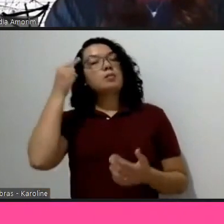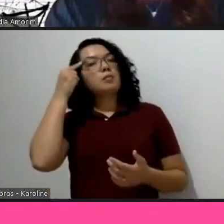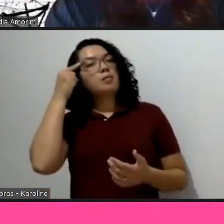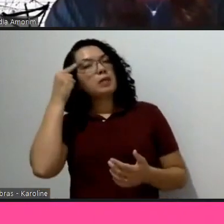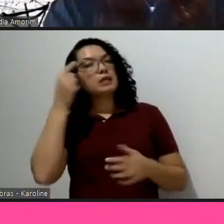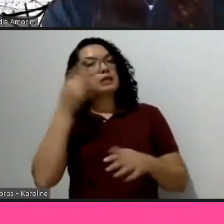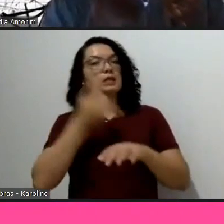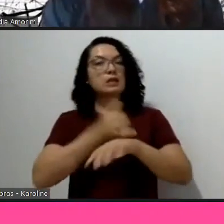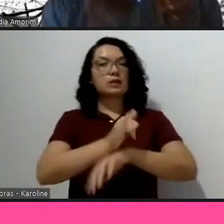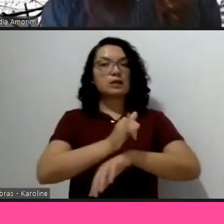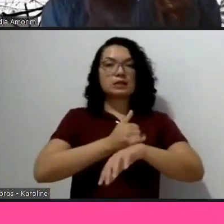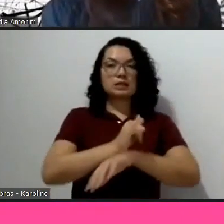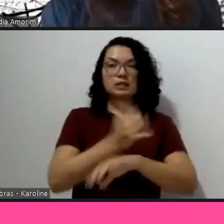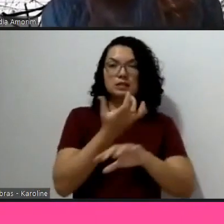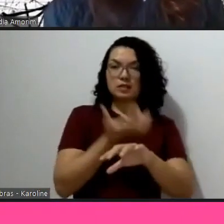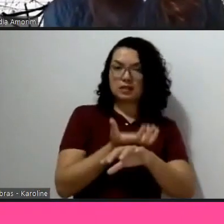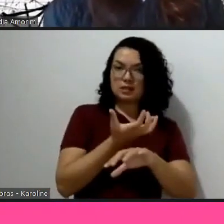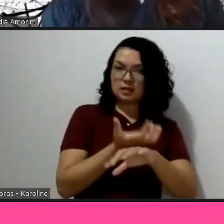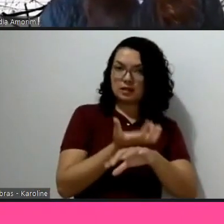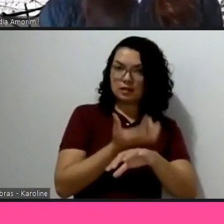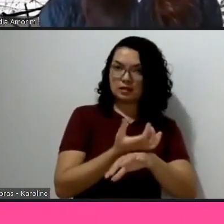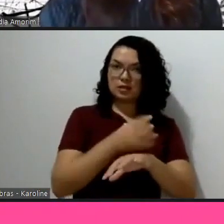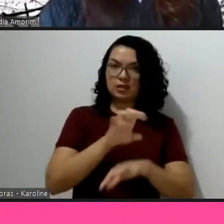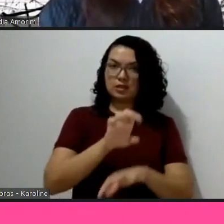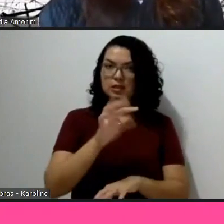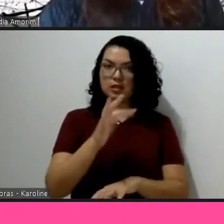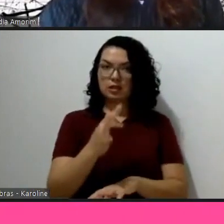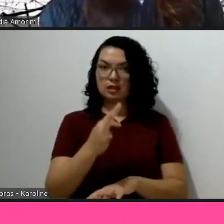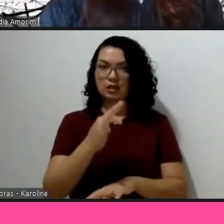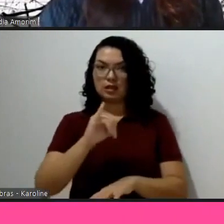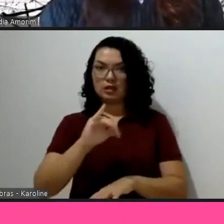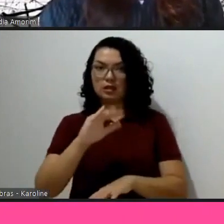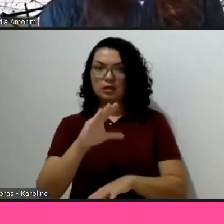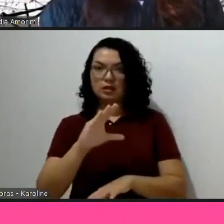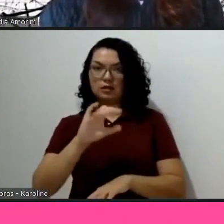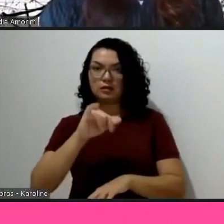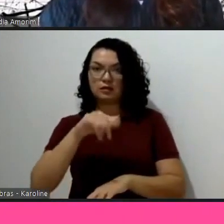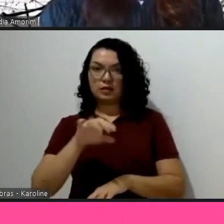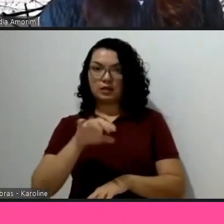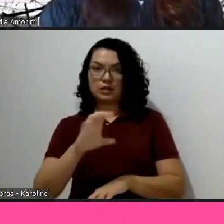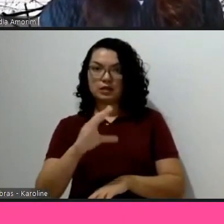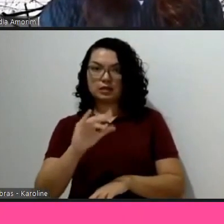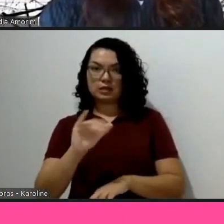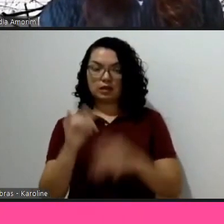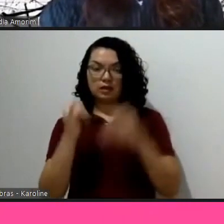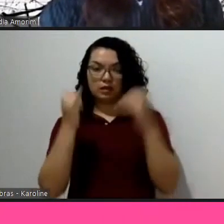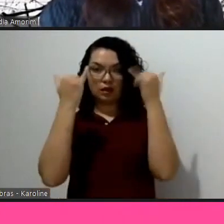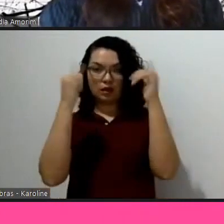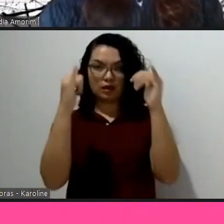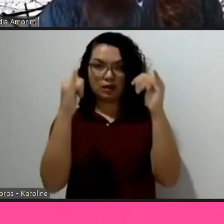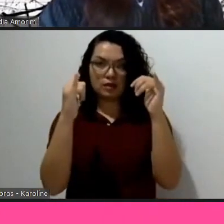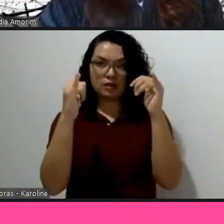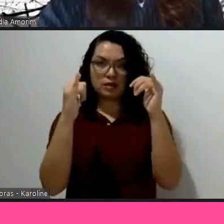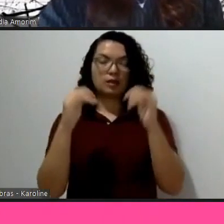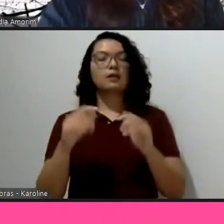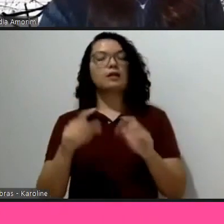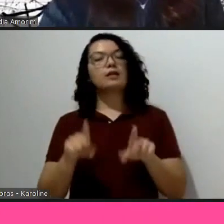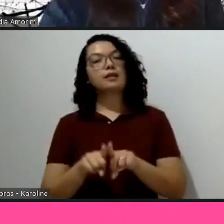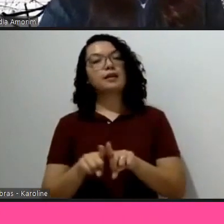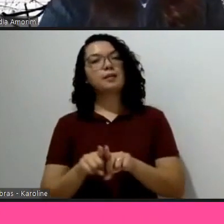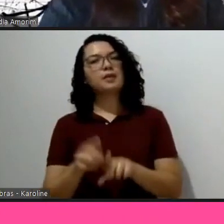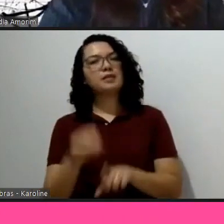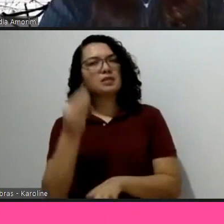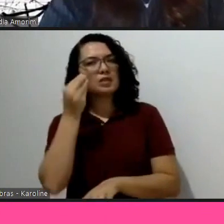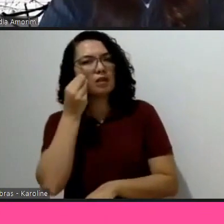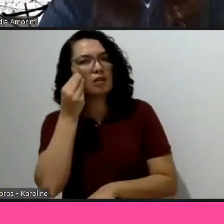energética e simulação para poder ter a avaliação completa. Com isso, a gente tenta se antecipar dentro do que é possível, Cláudia, essa